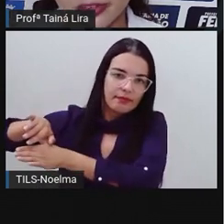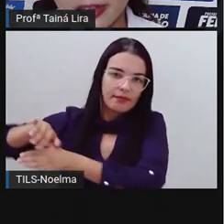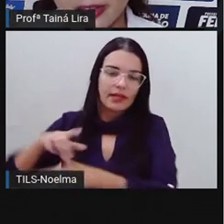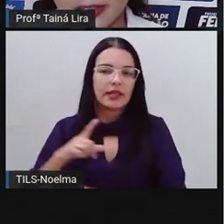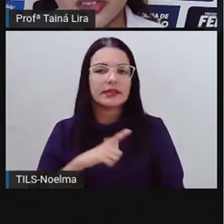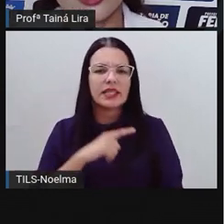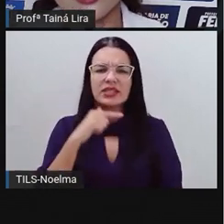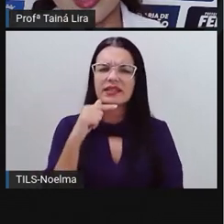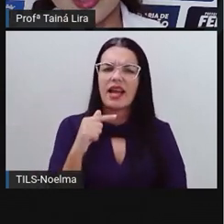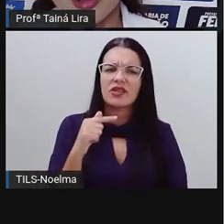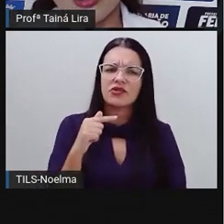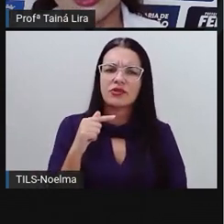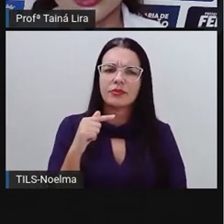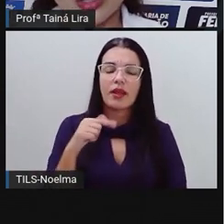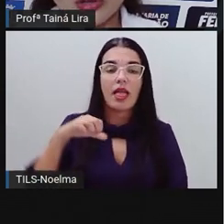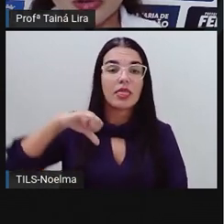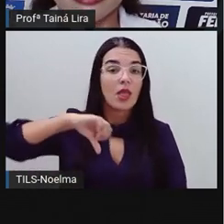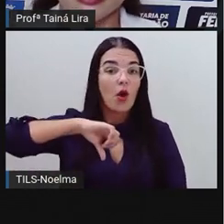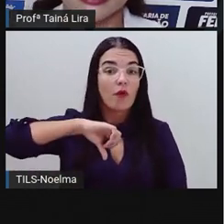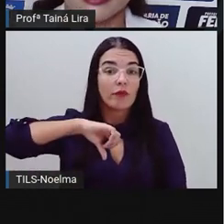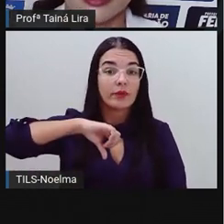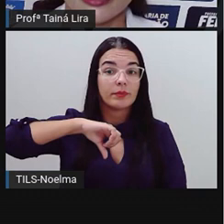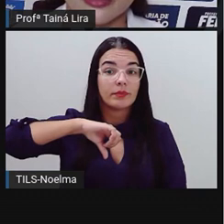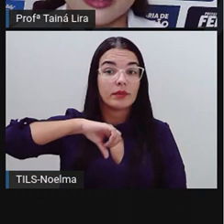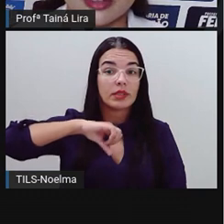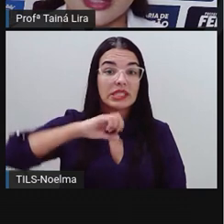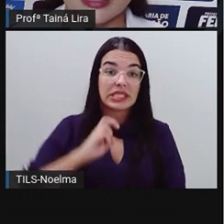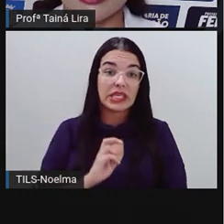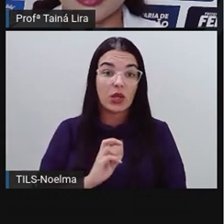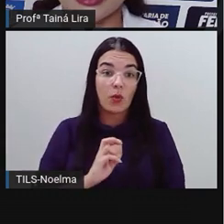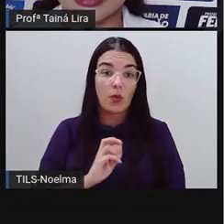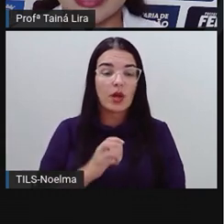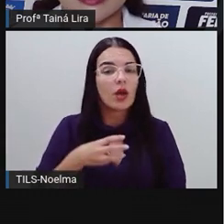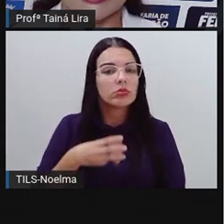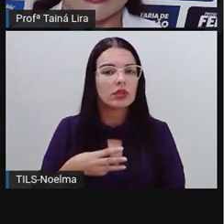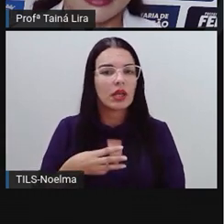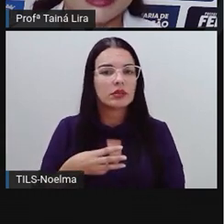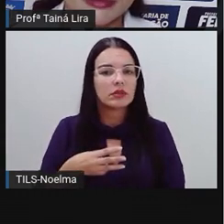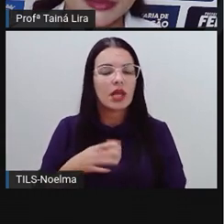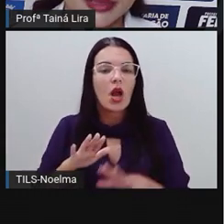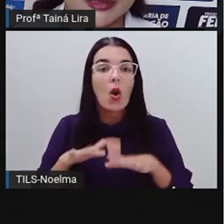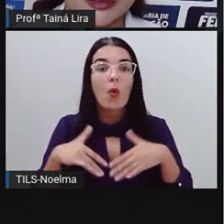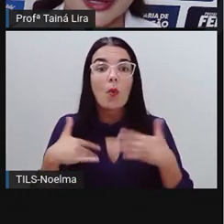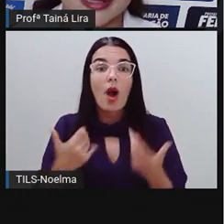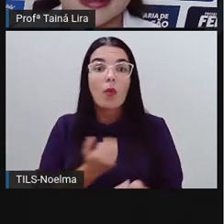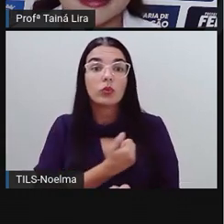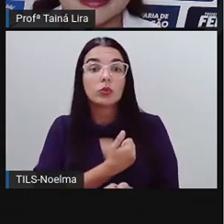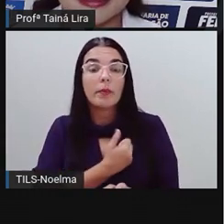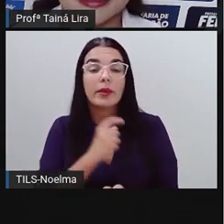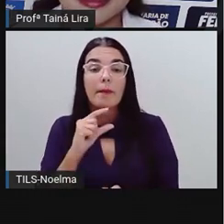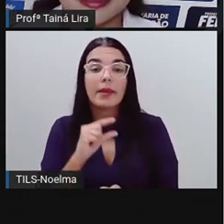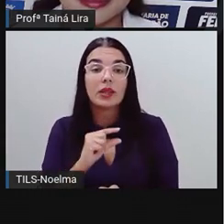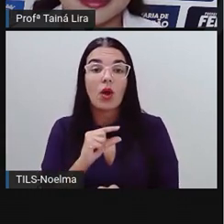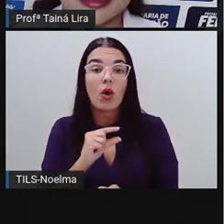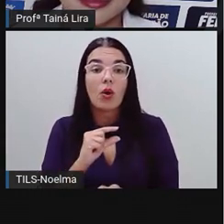aqui, o sete, o nove, o cinco e o três. Qual é o número menor aí?